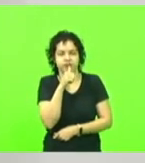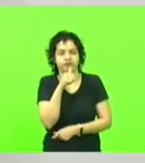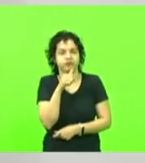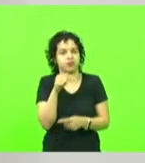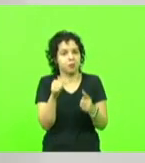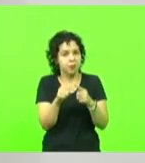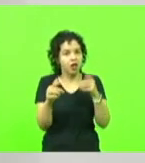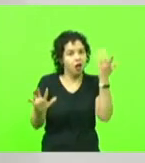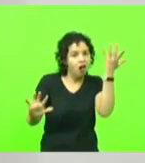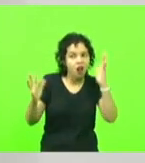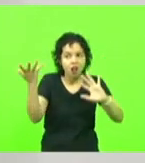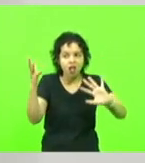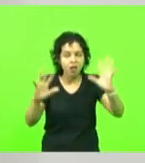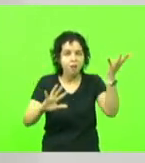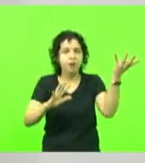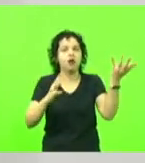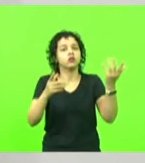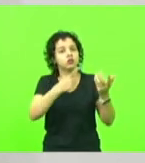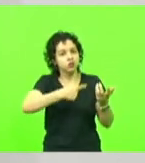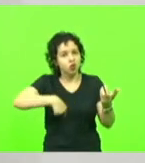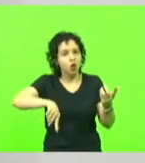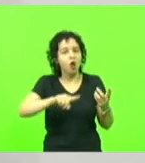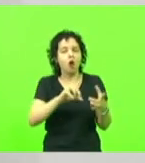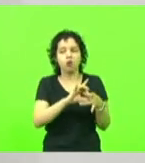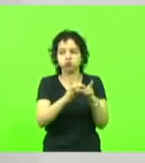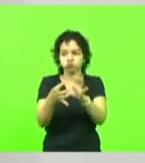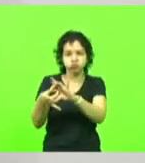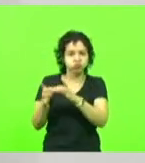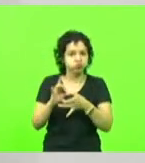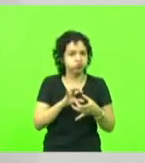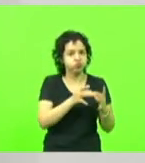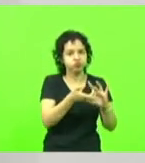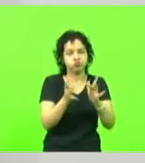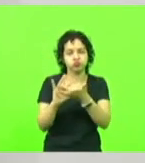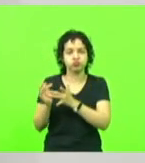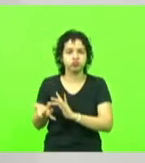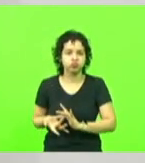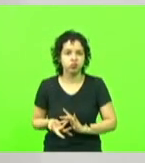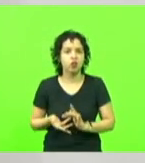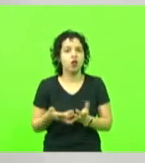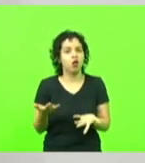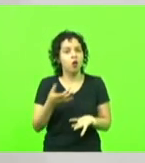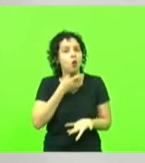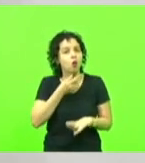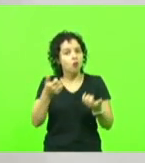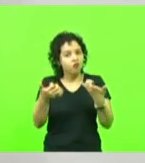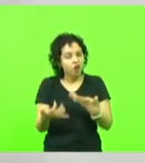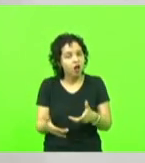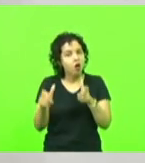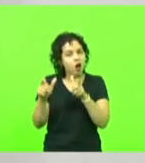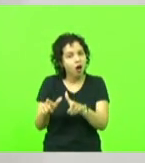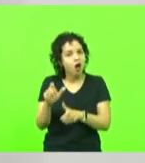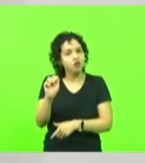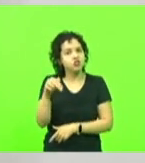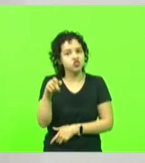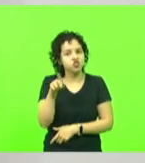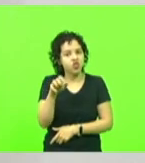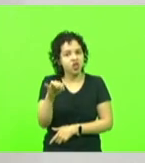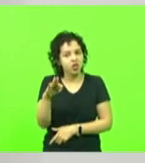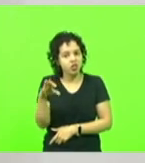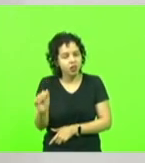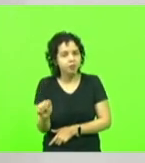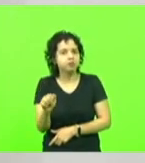interligados. Falava aqui o deputado Scudelac anteriormente sobre o exemplo claro de Anchieta. Em Santa Catarina,